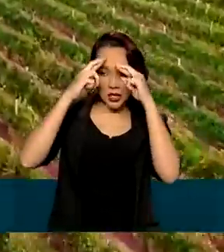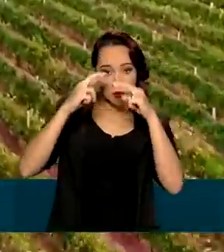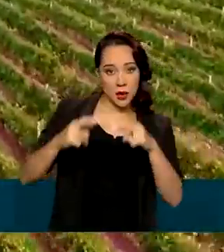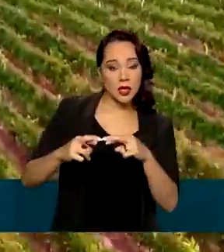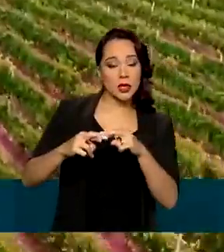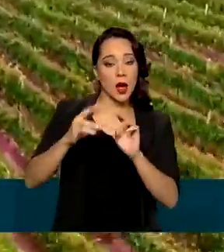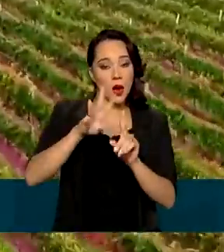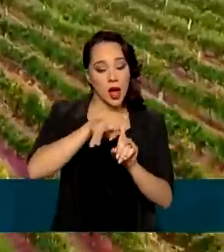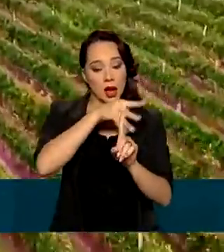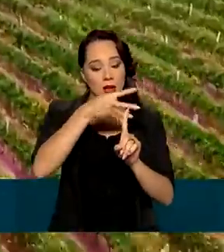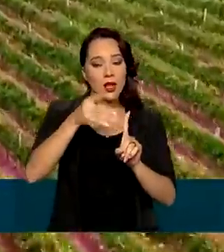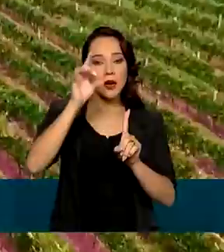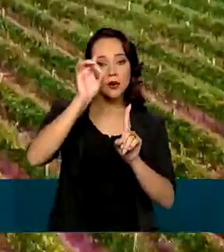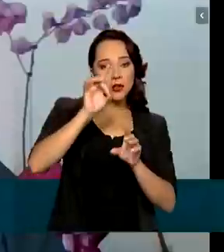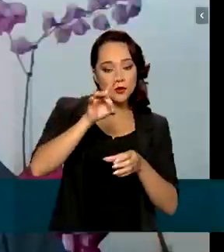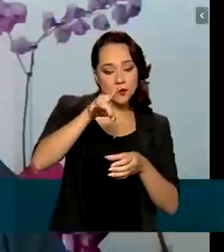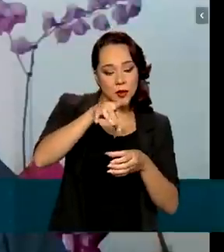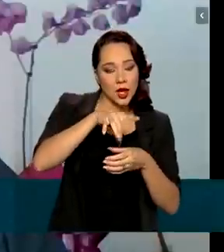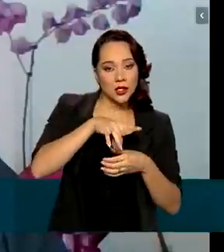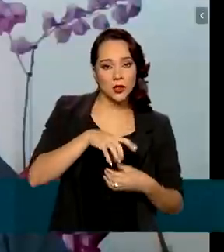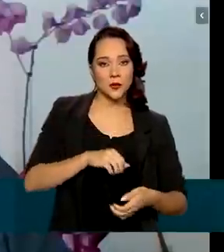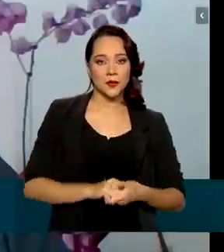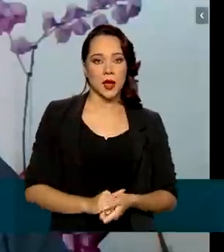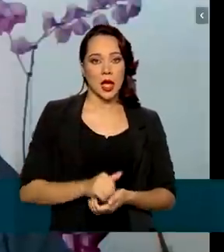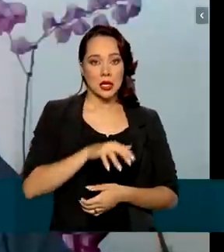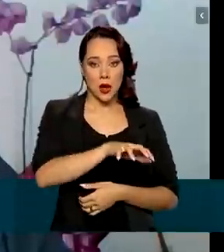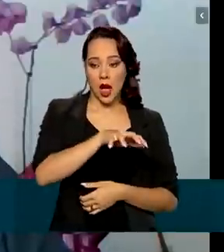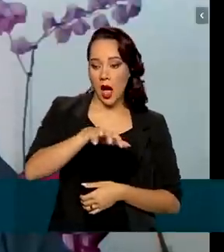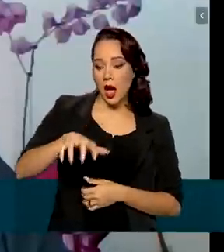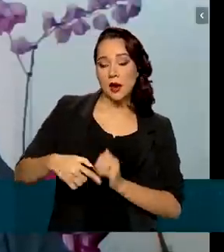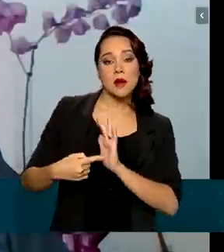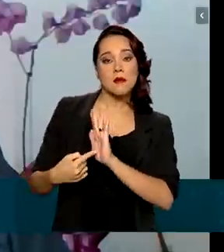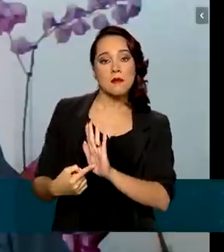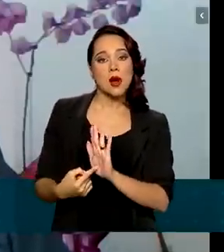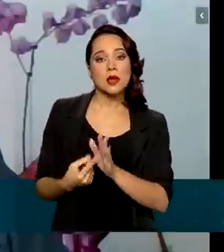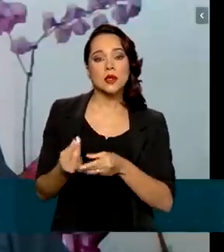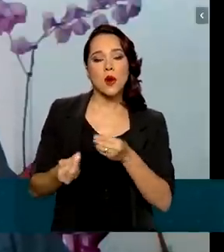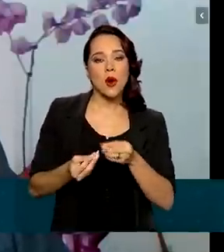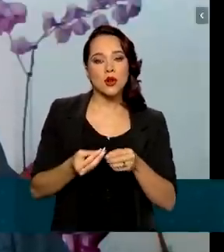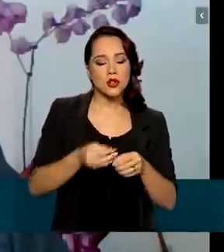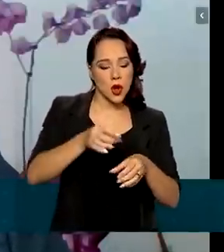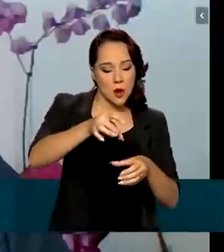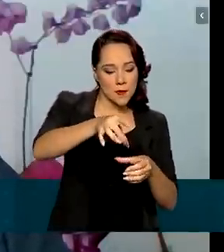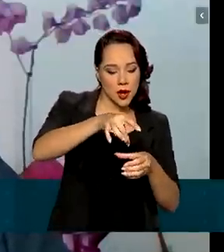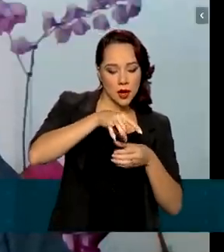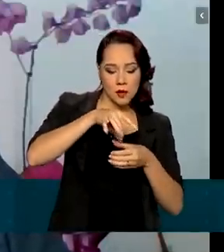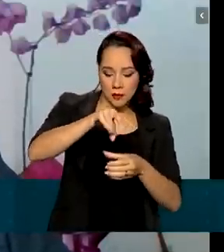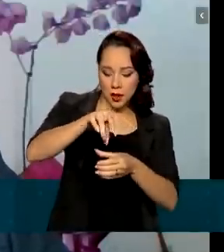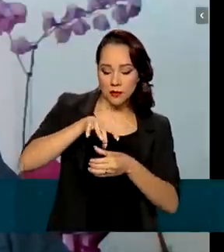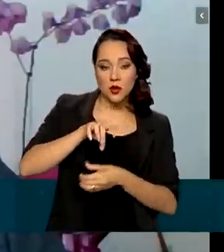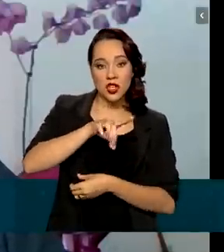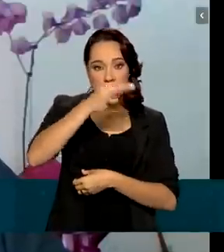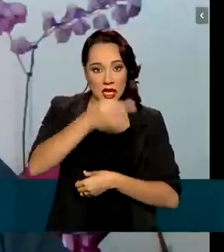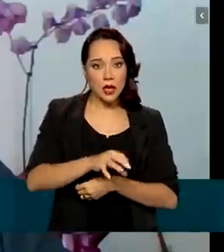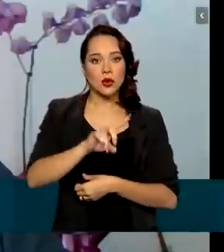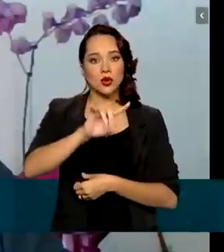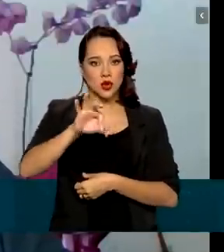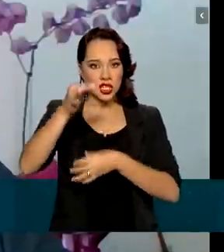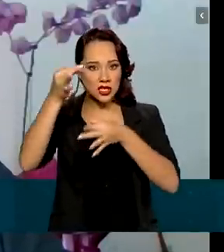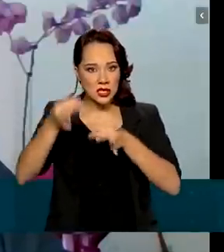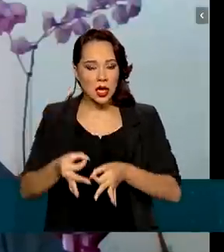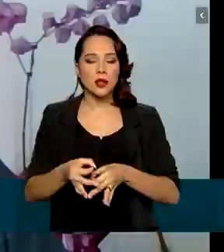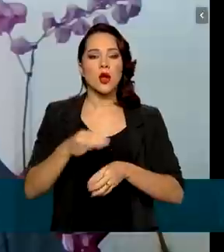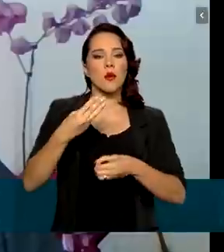o calendário de plantio. O zoneamento indica ao produtor o plantio certo, na data certa, por